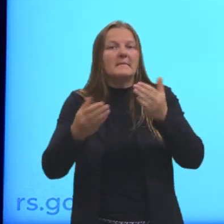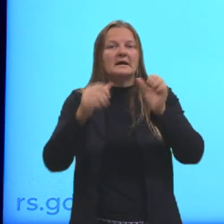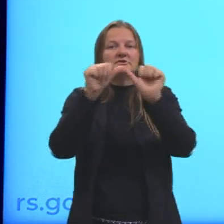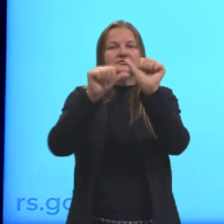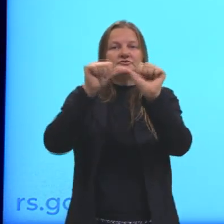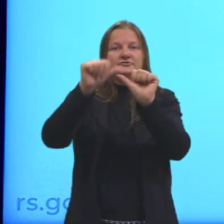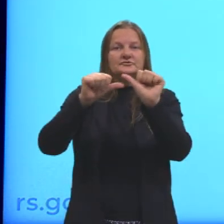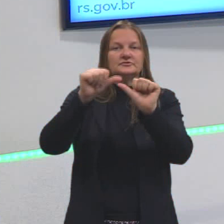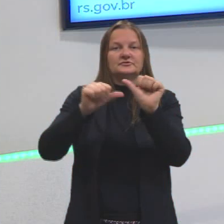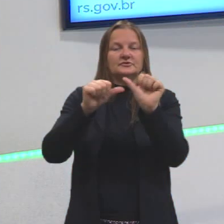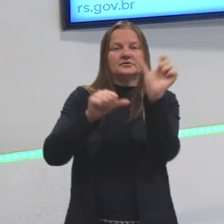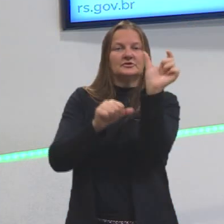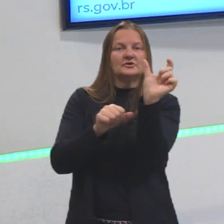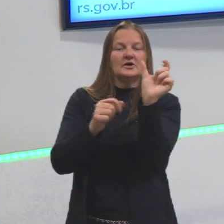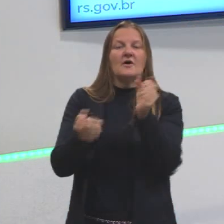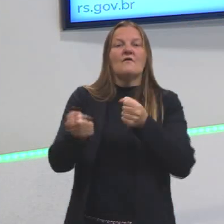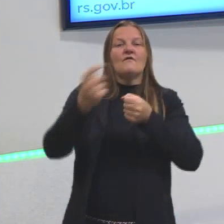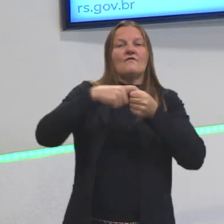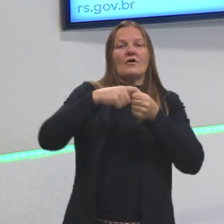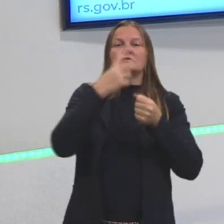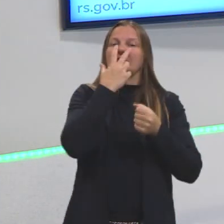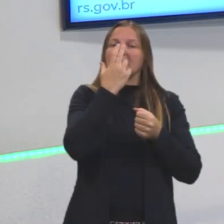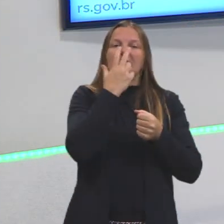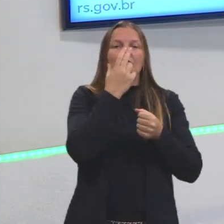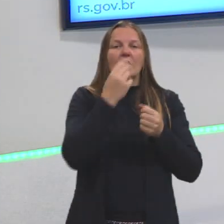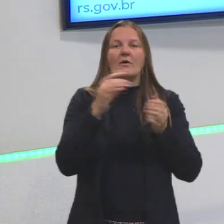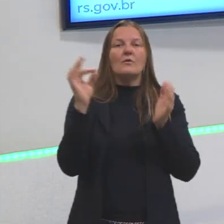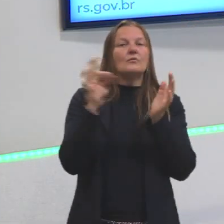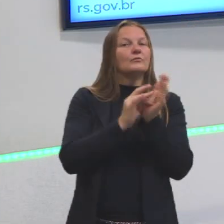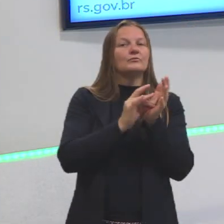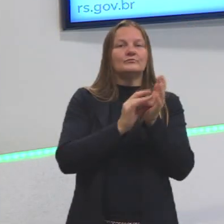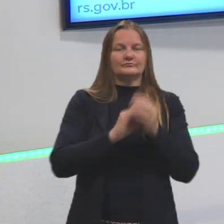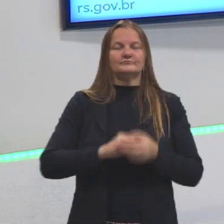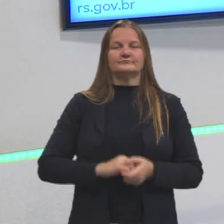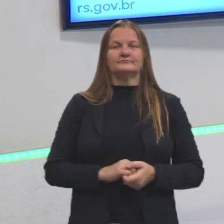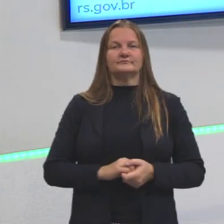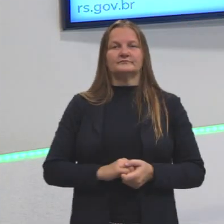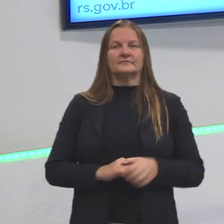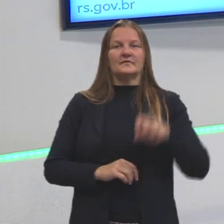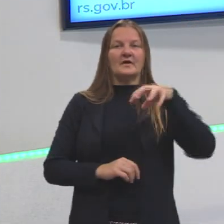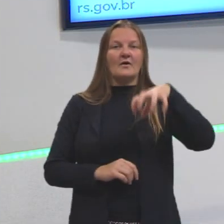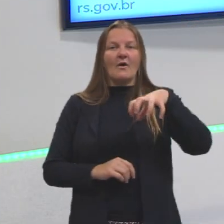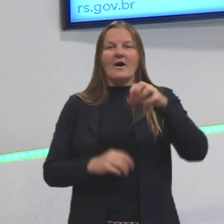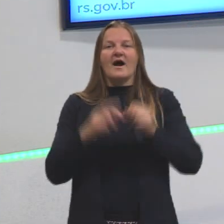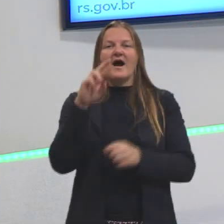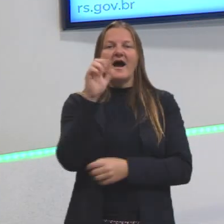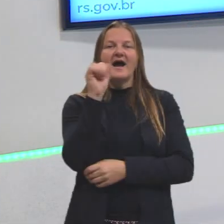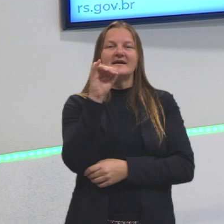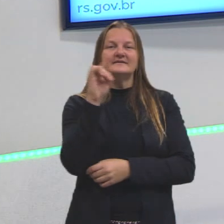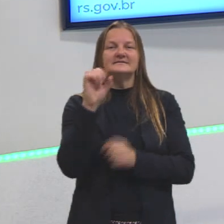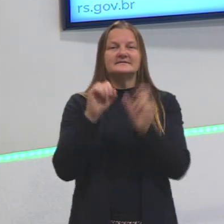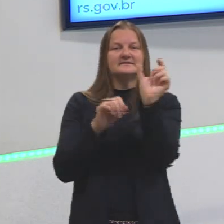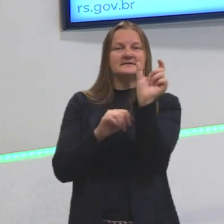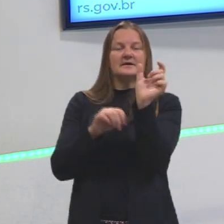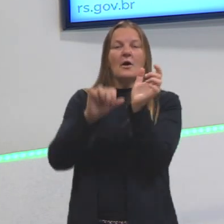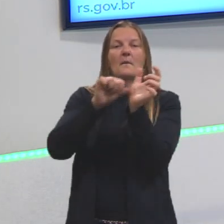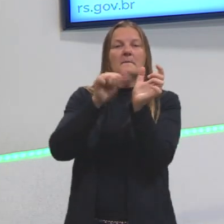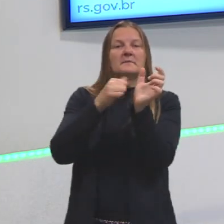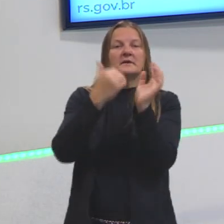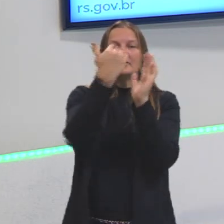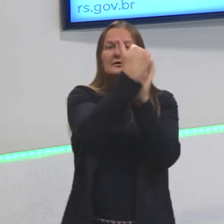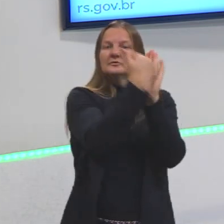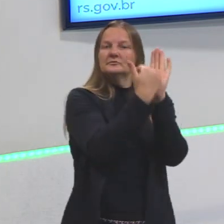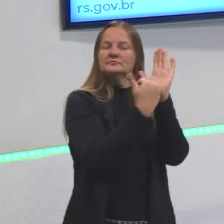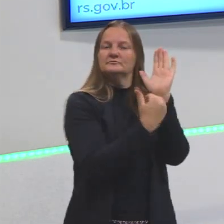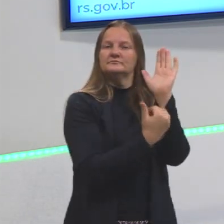Então, ele volta à sua forma original, ele volta lá para a primeira coluna da lista de